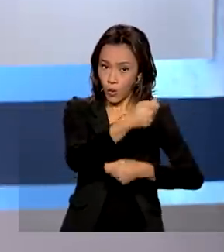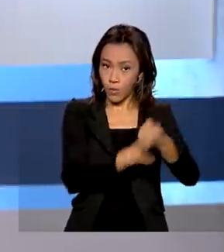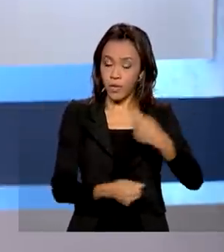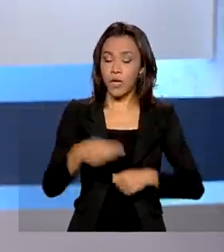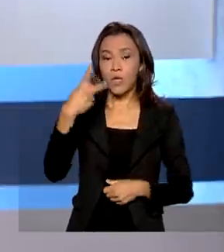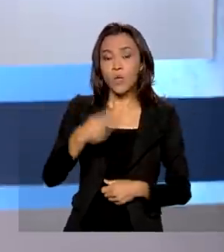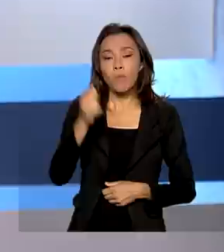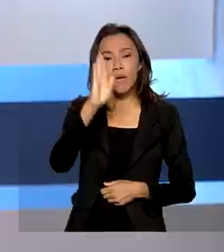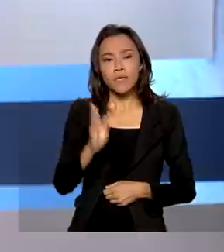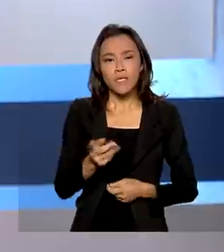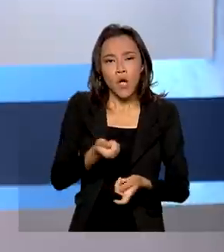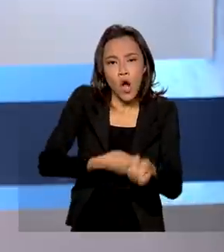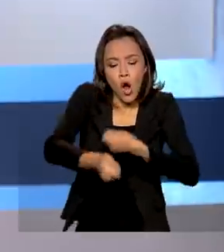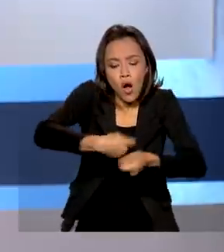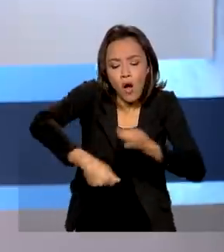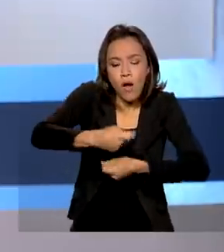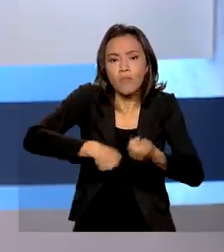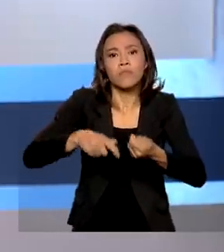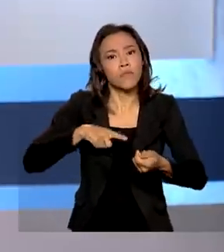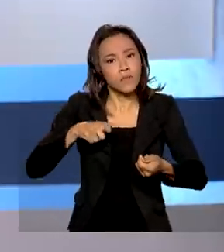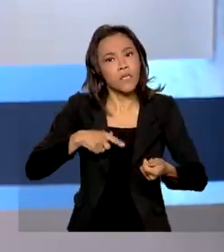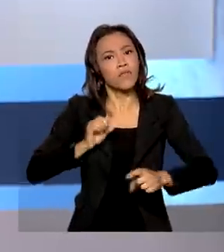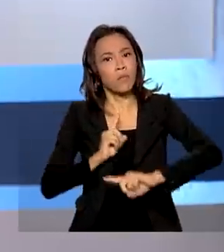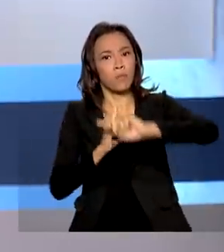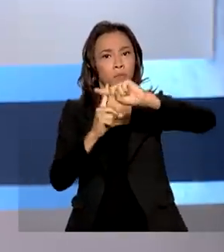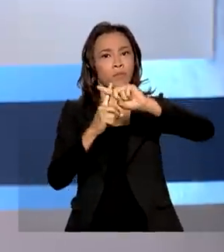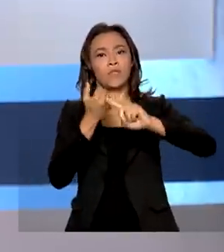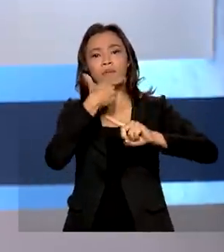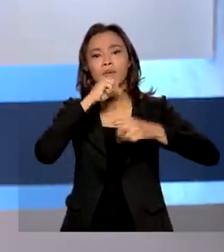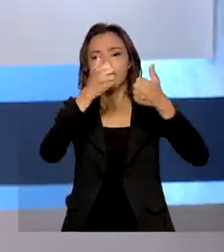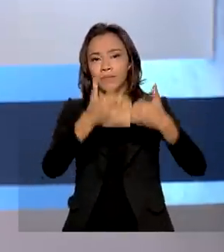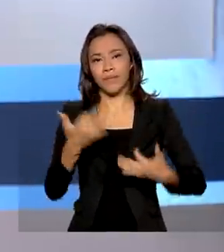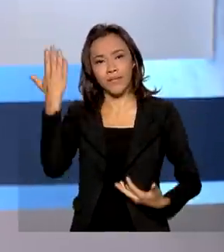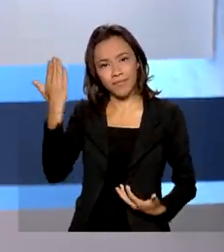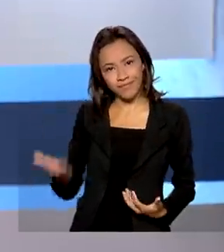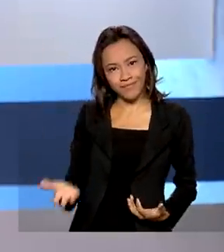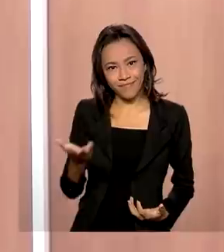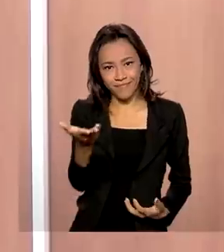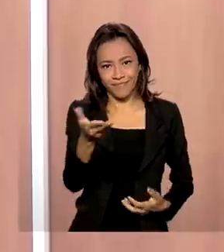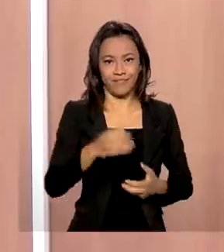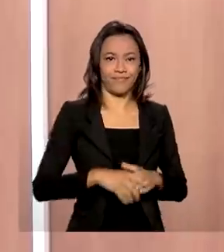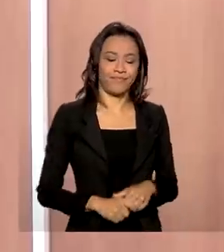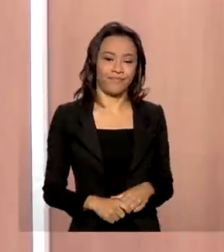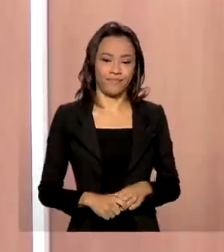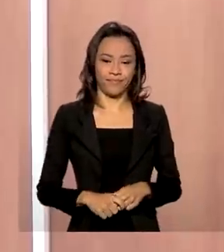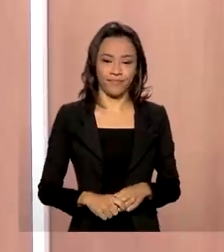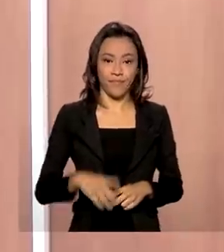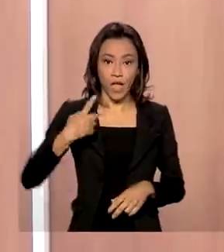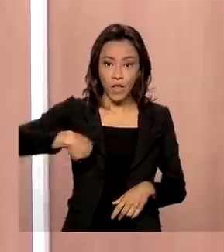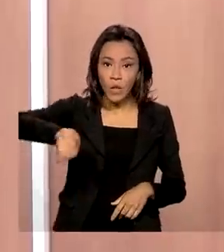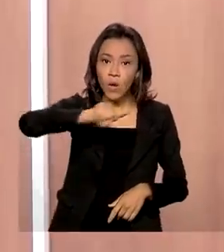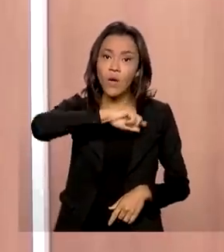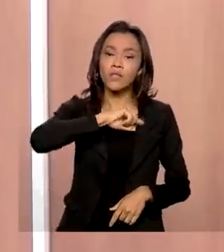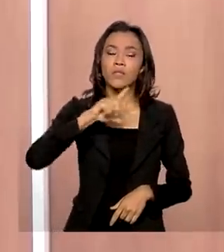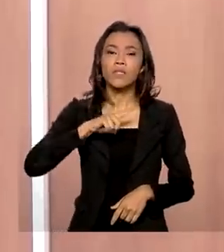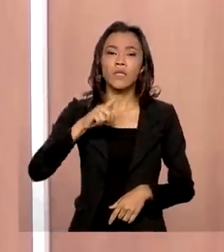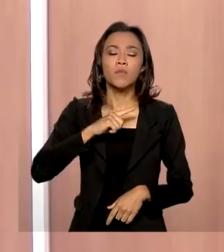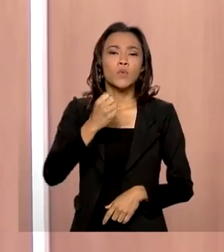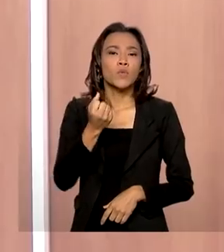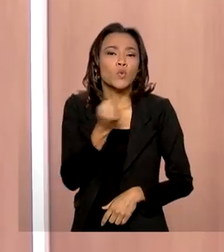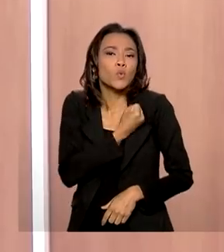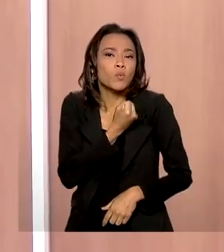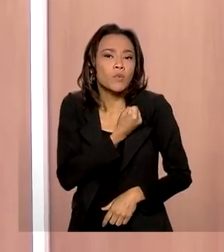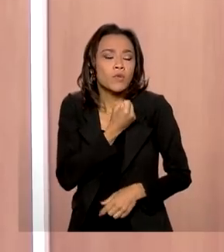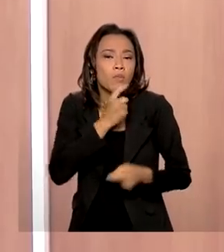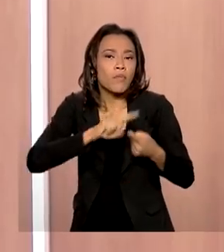Brasil acumula saldo positivo neste ano. Quem comenta é Ricardo Caldas. Nós trouxemos alguns números para você,